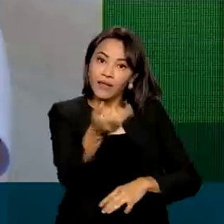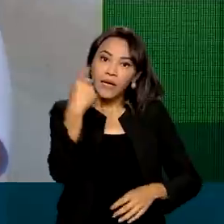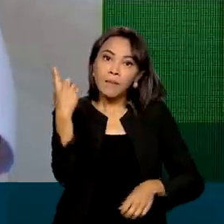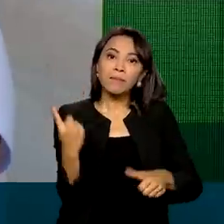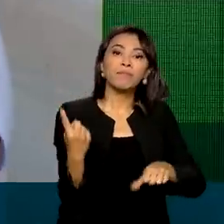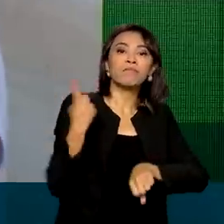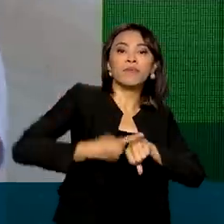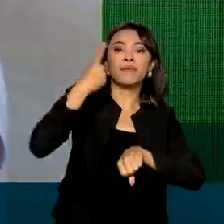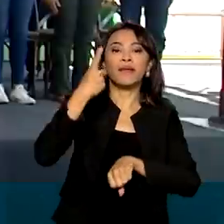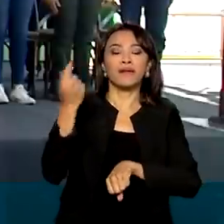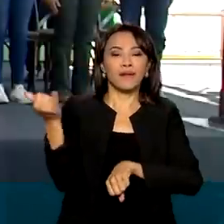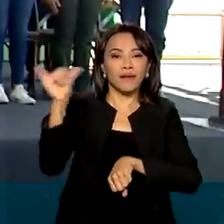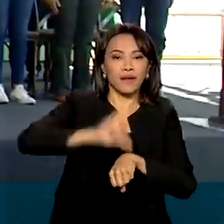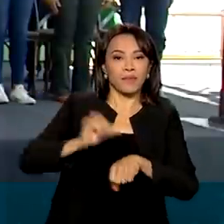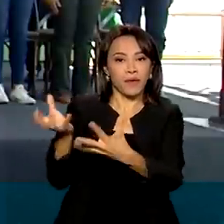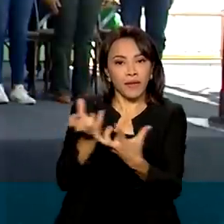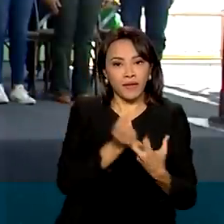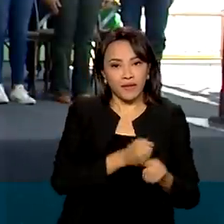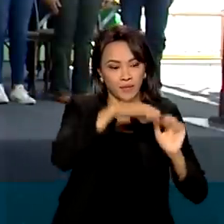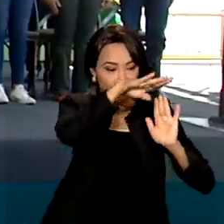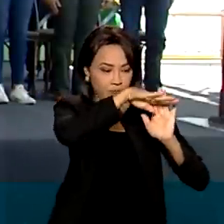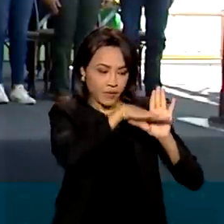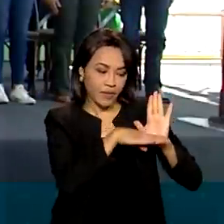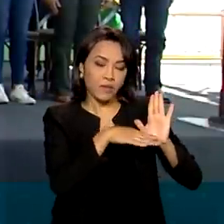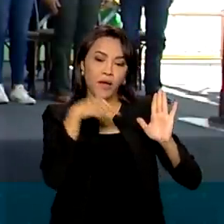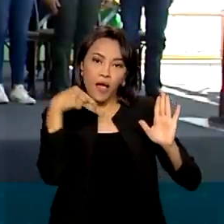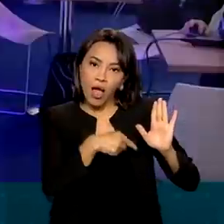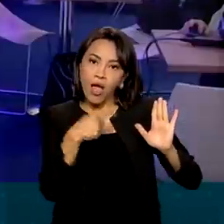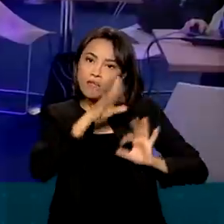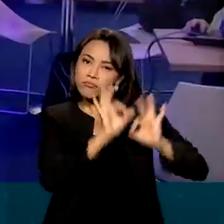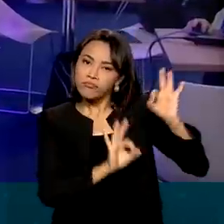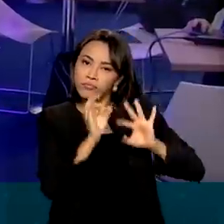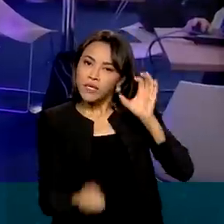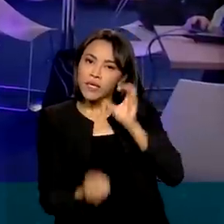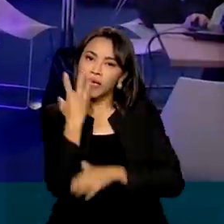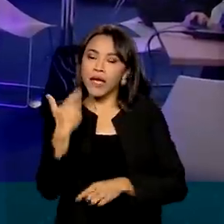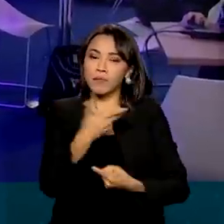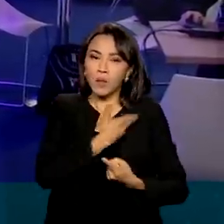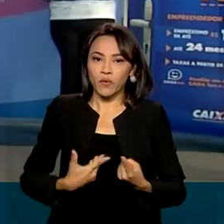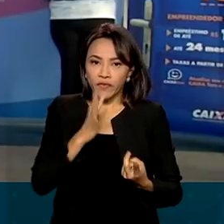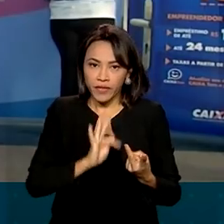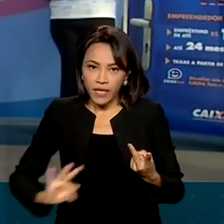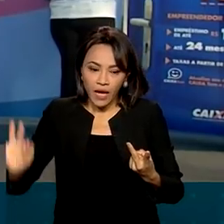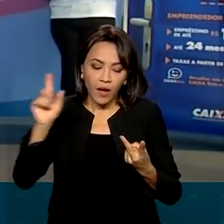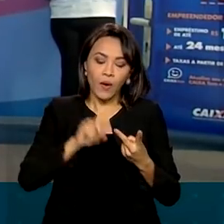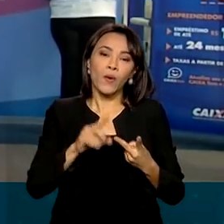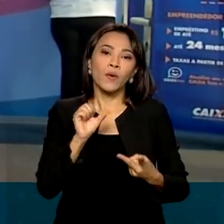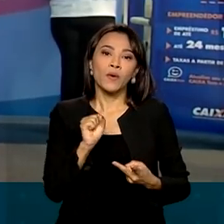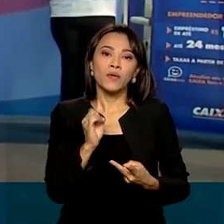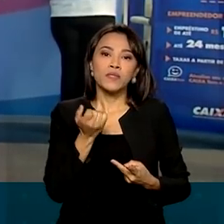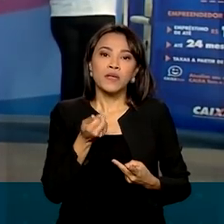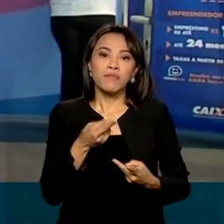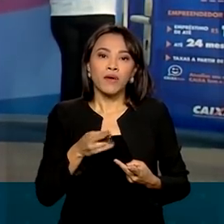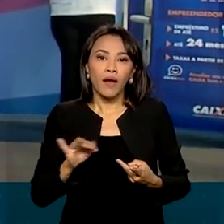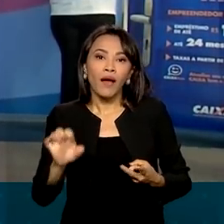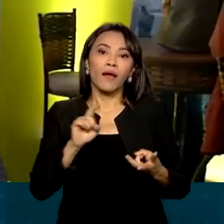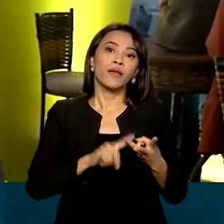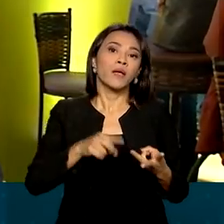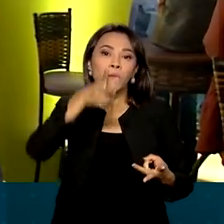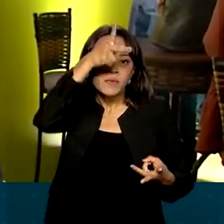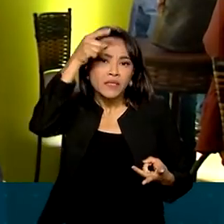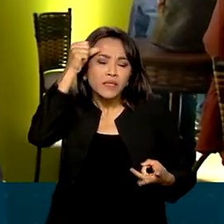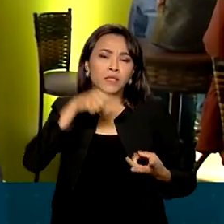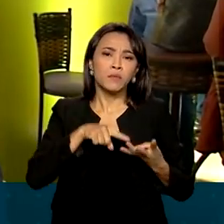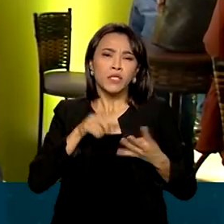capital a receber o programa, idealizado pelo SEBRAE, governos federal, estaduais, municipais